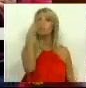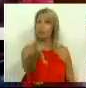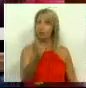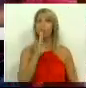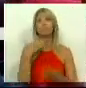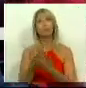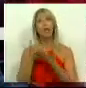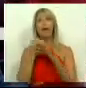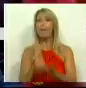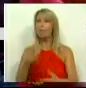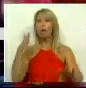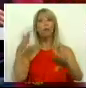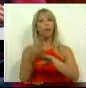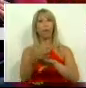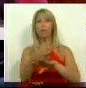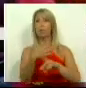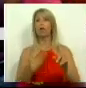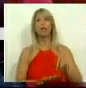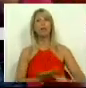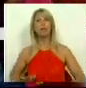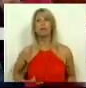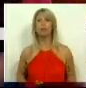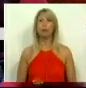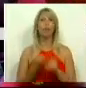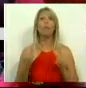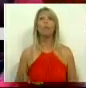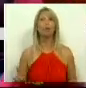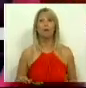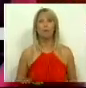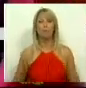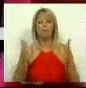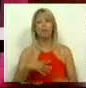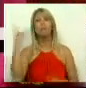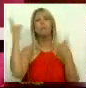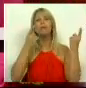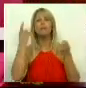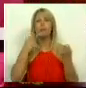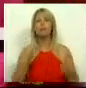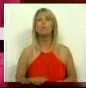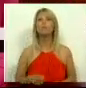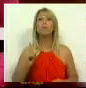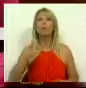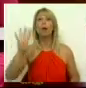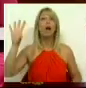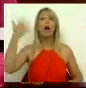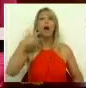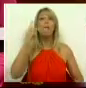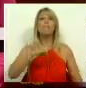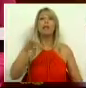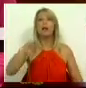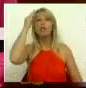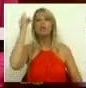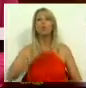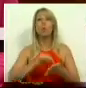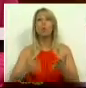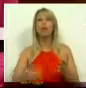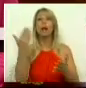contribuir diretamente para o desemprego. Porque se não pensemos o que é que vai acontecer aos milhares de professores contratados